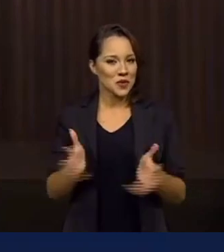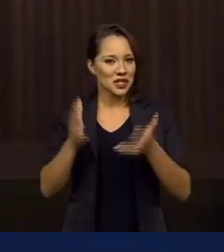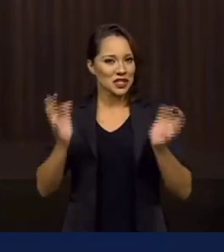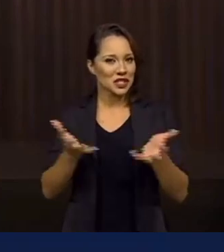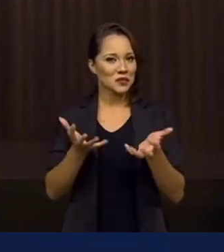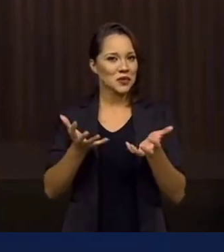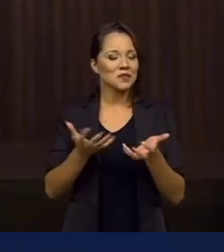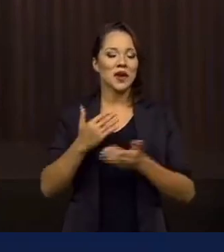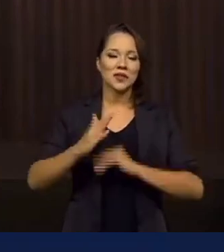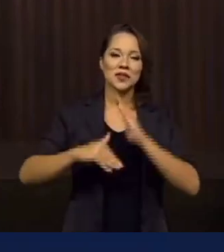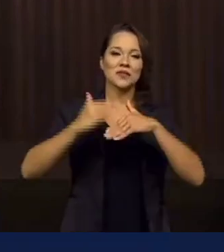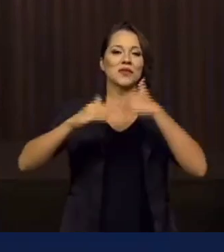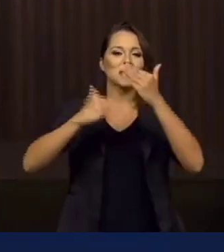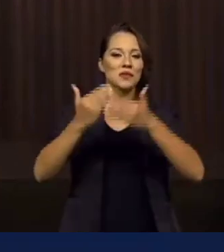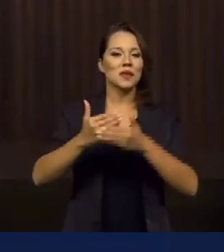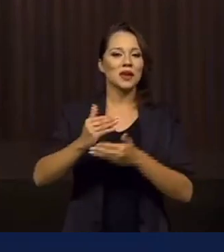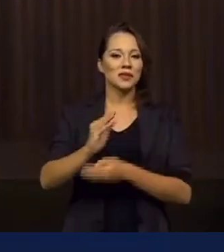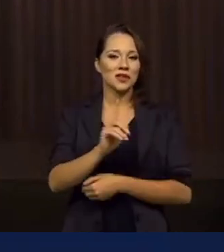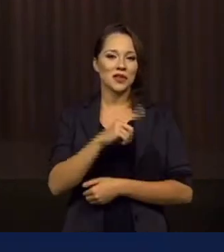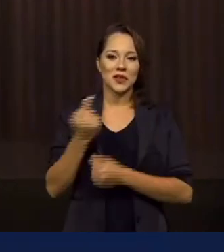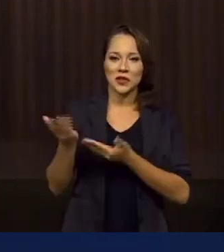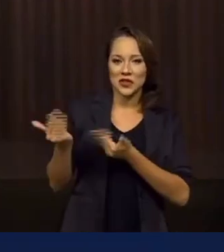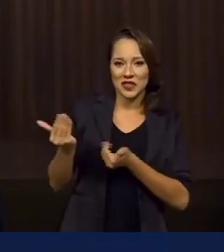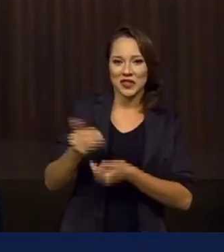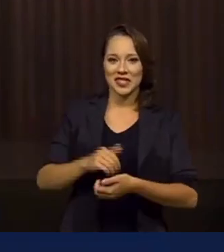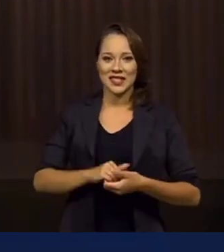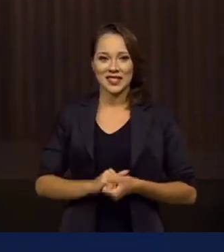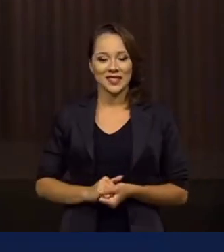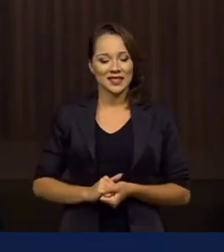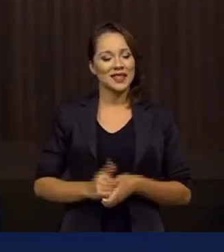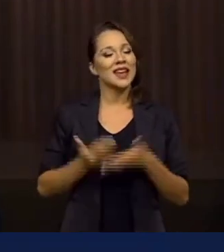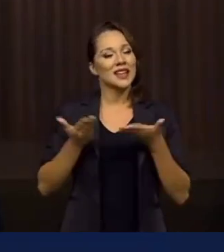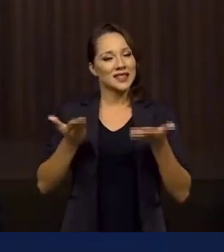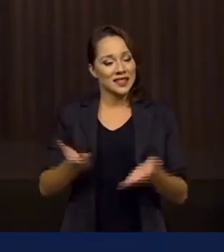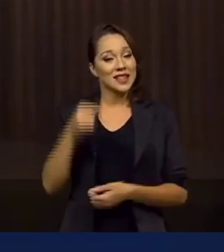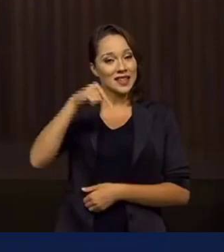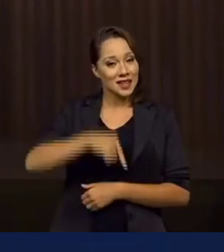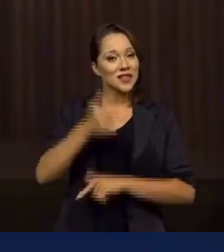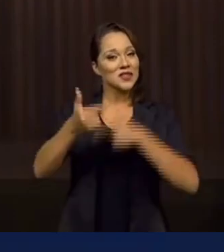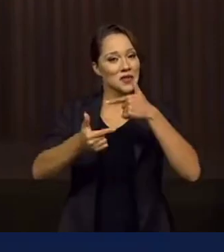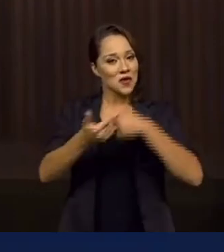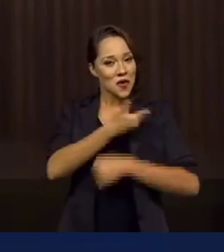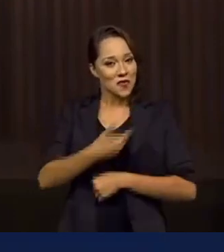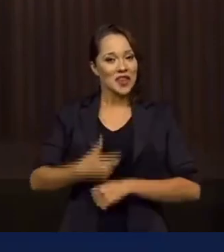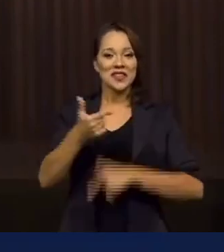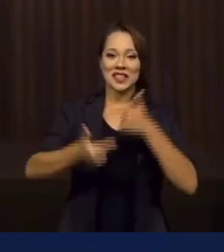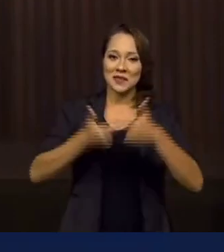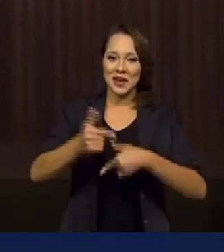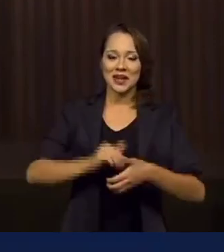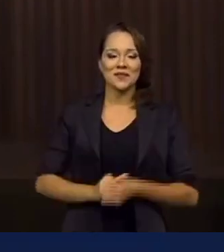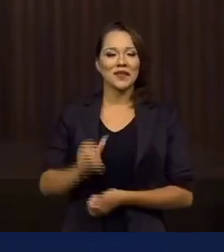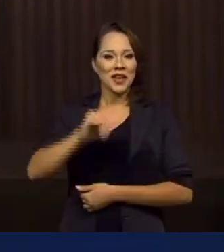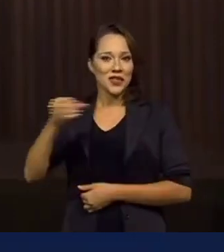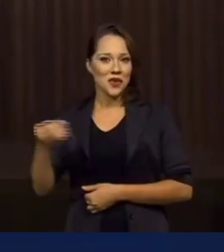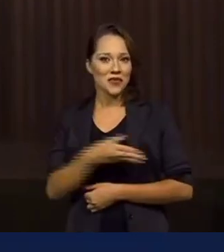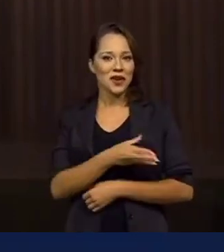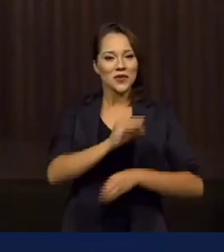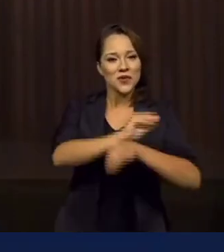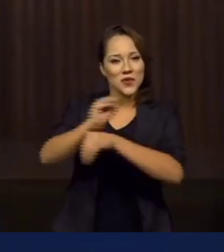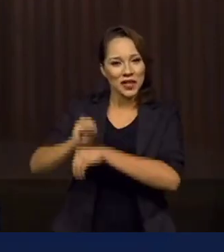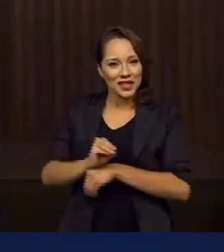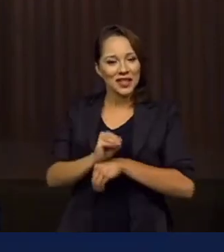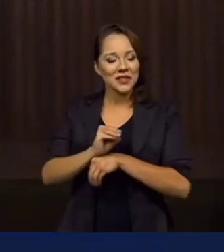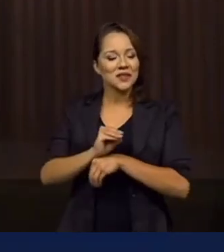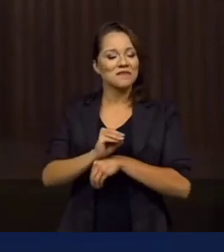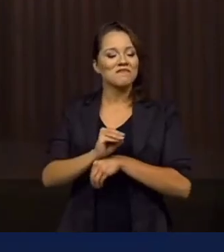ao pleno desenvolvimento de nossa juventude. É assim que este governo trabalha. Inovando, cuidando,